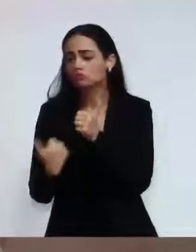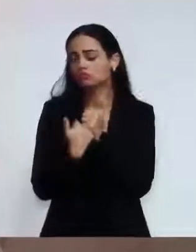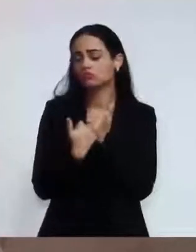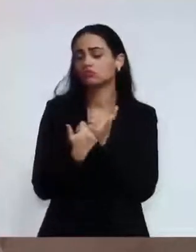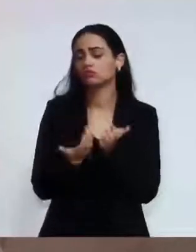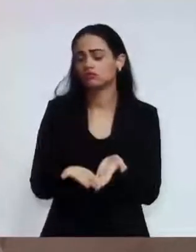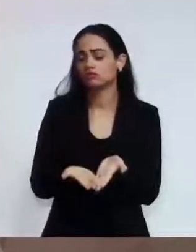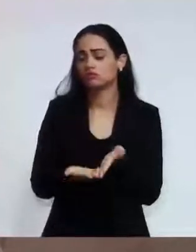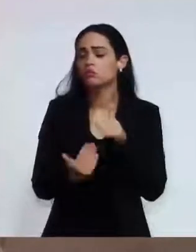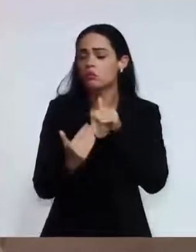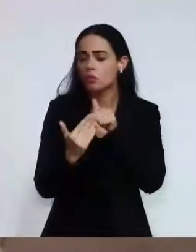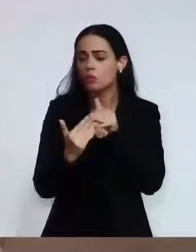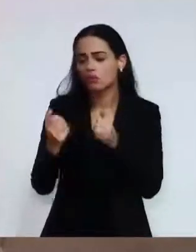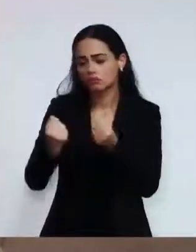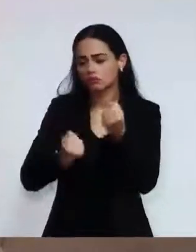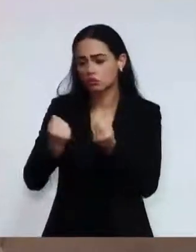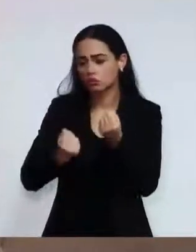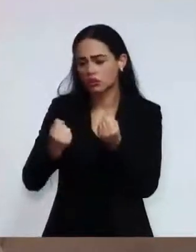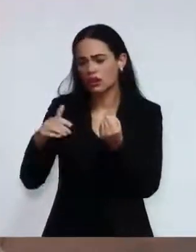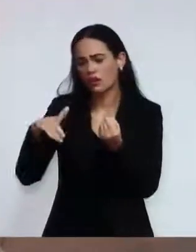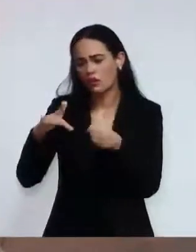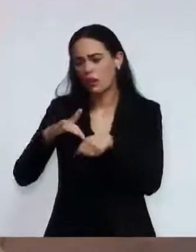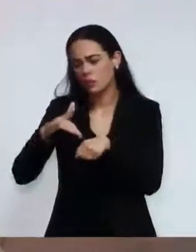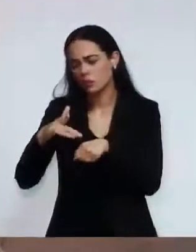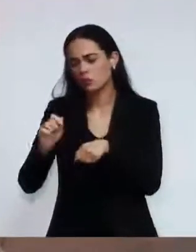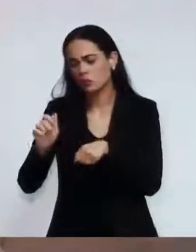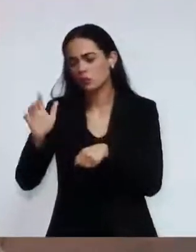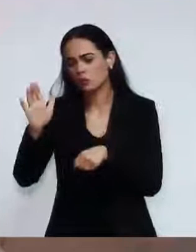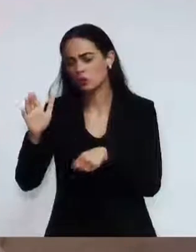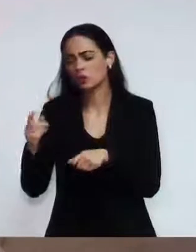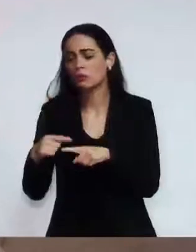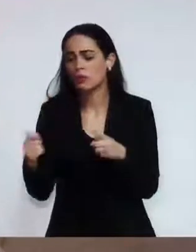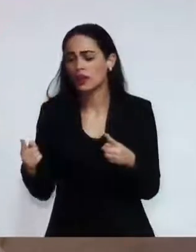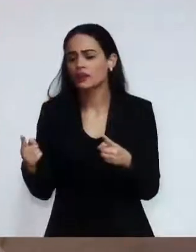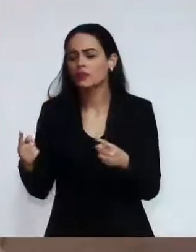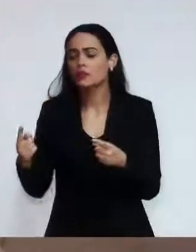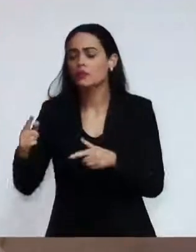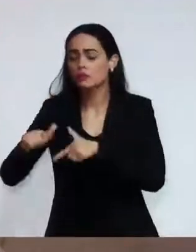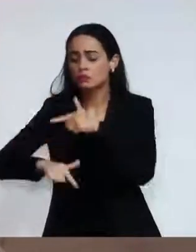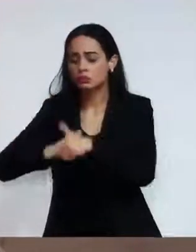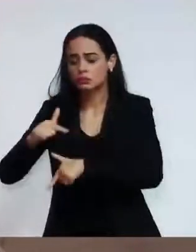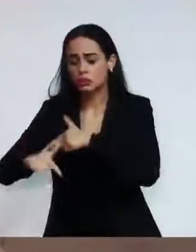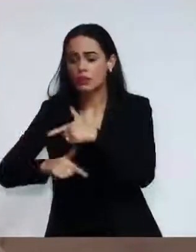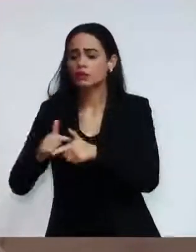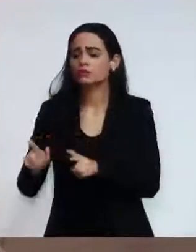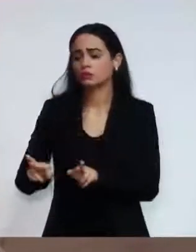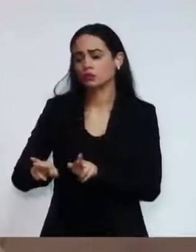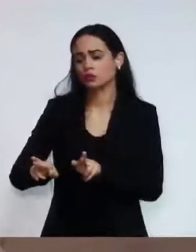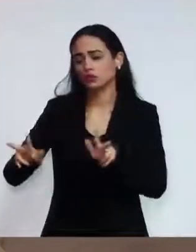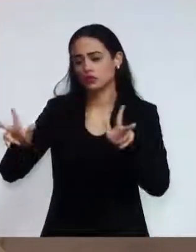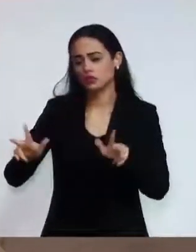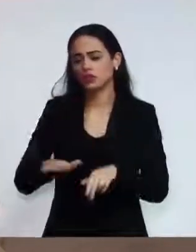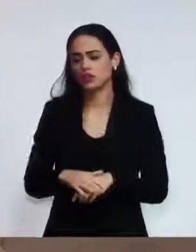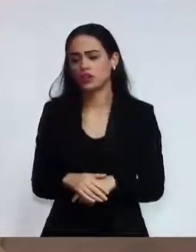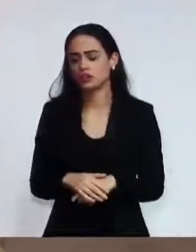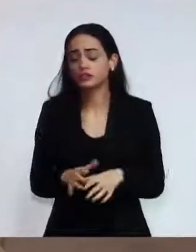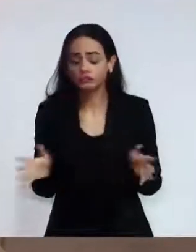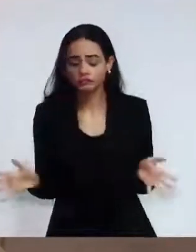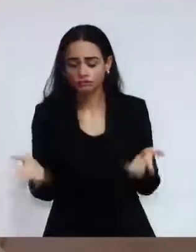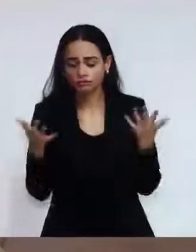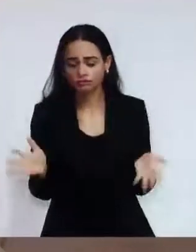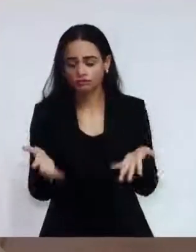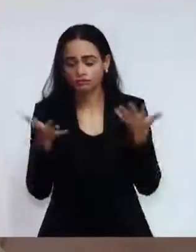que o preço está um pouco elevado. Mas vamos trabalhar de forma diferente. Vamos fazer com que a nossa guarda cresça.